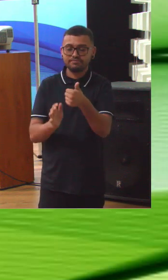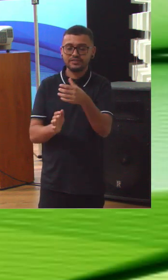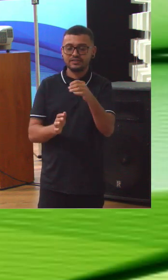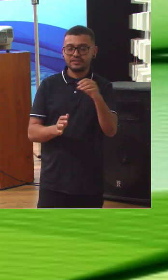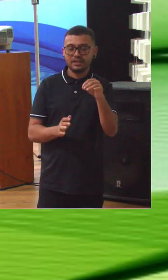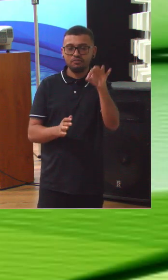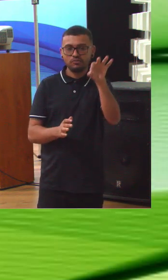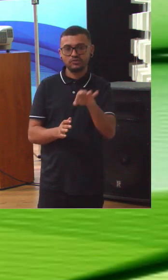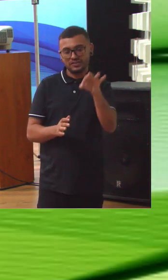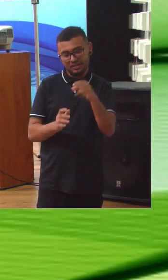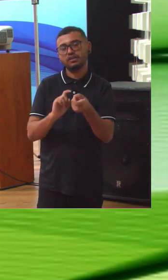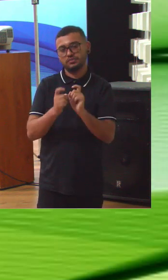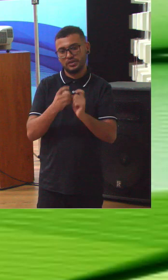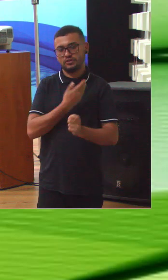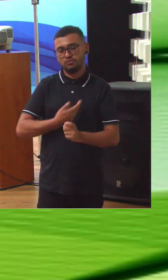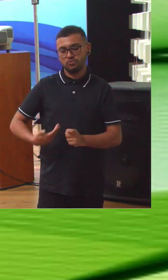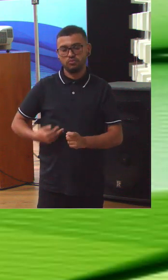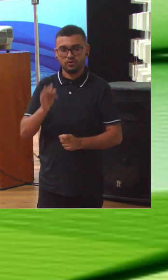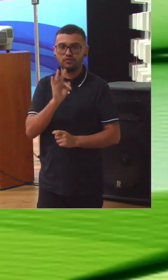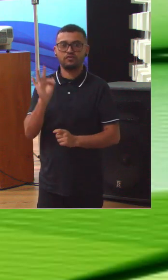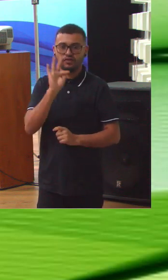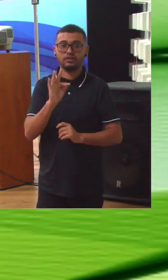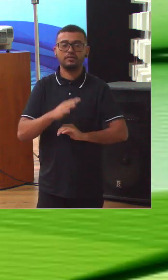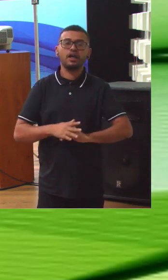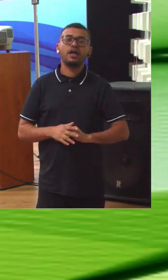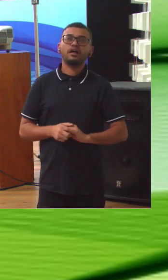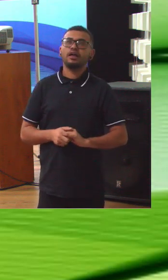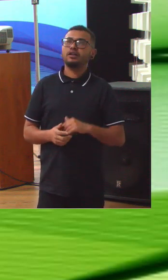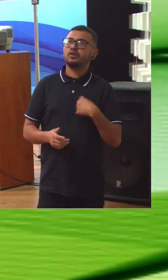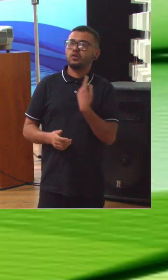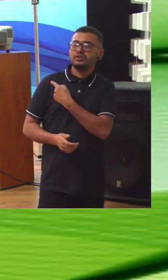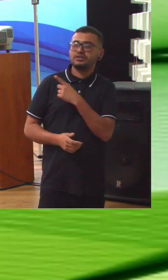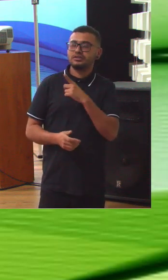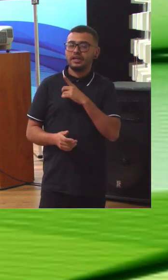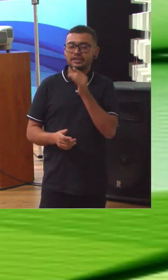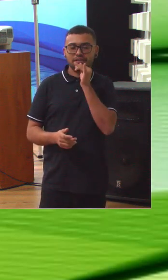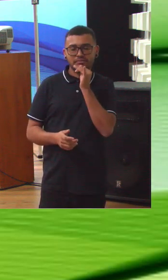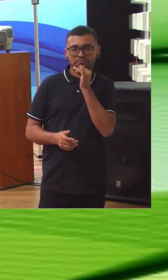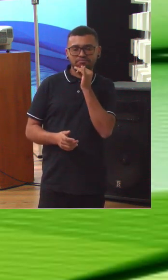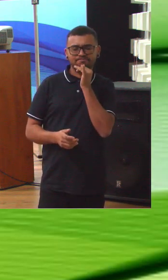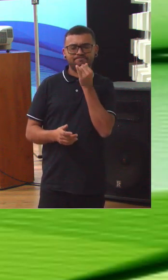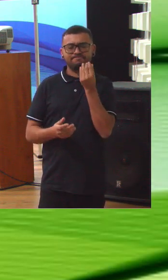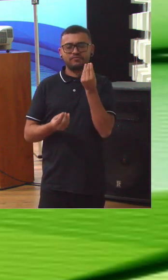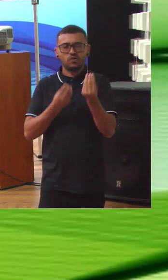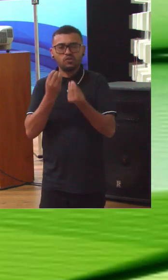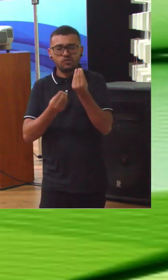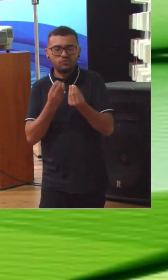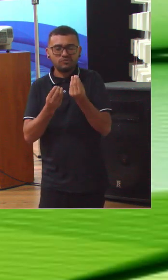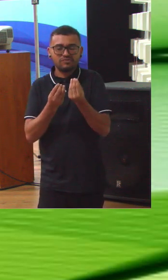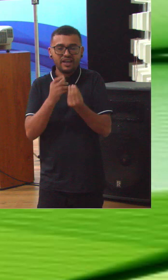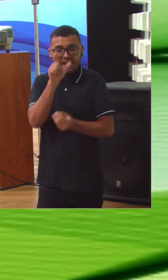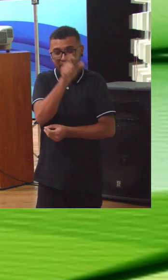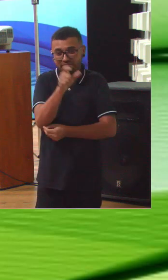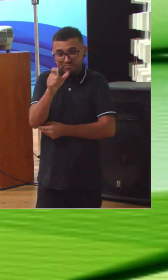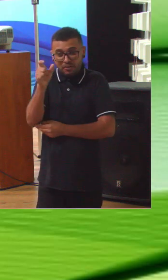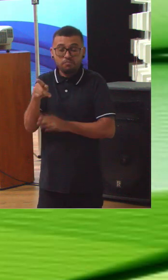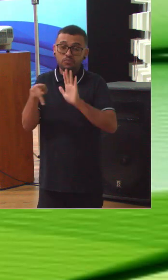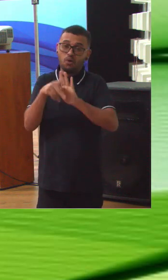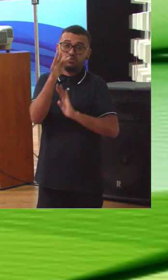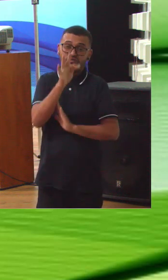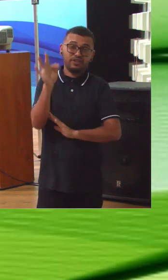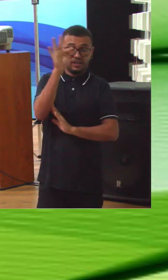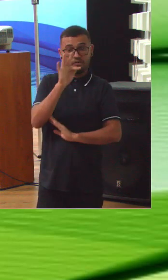% da administração pública federal. Então, nós temos uma foto, um censo de todo o Estado da governança no Brasil no nível federal.